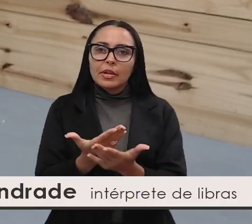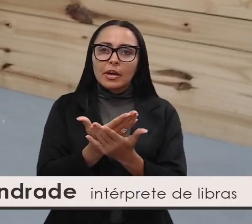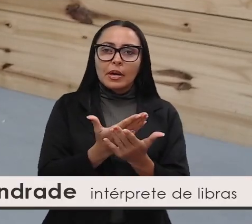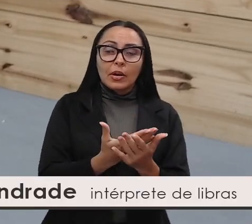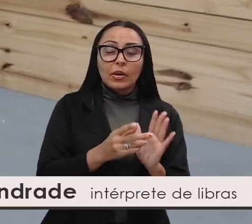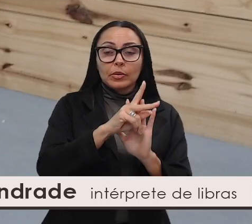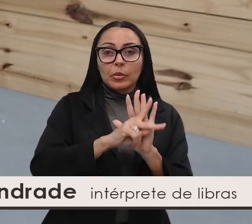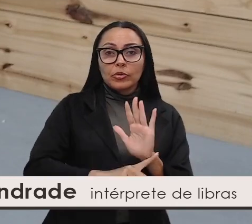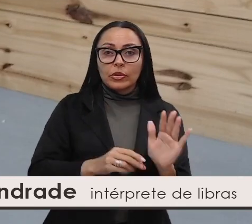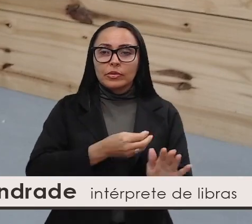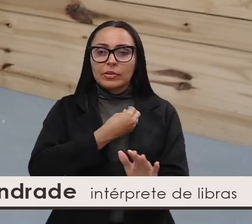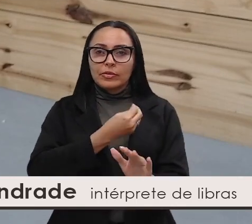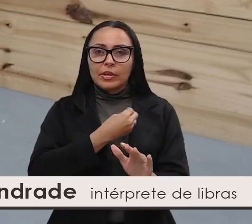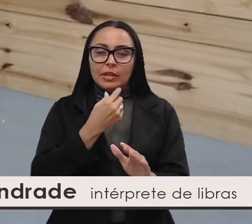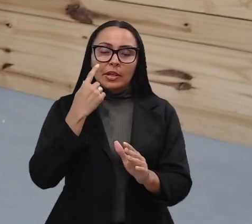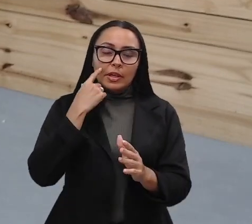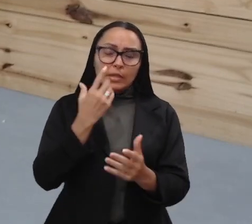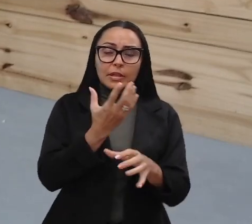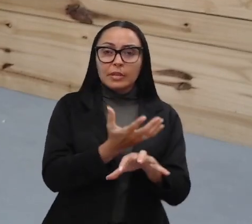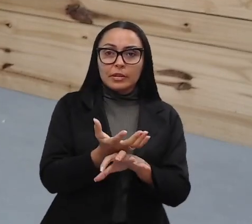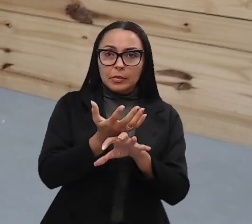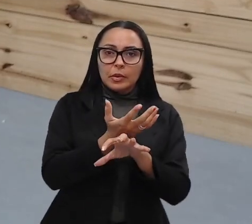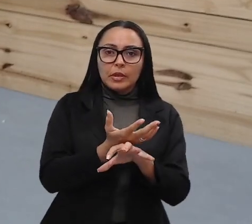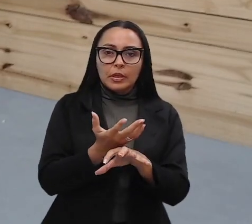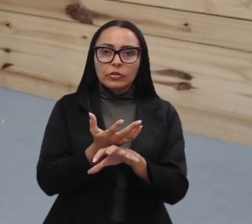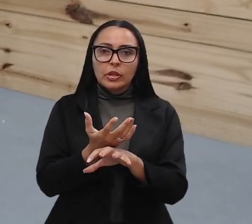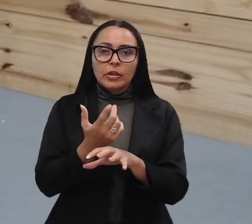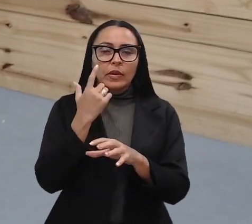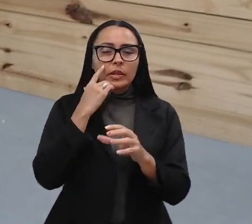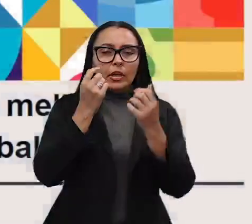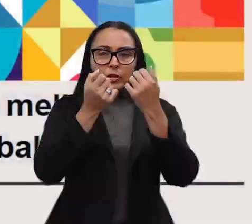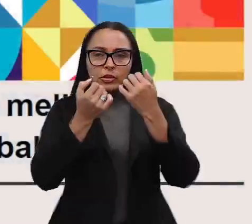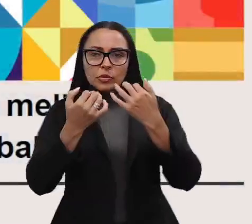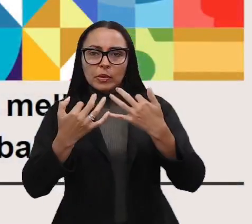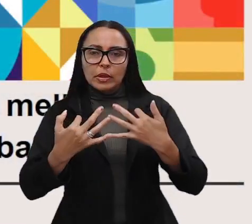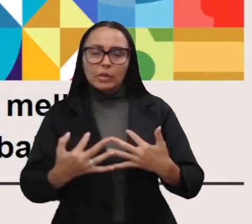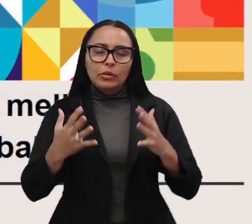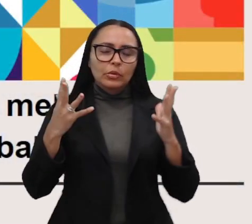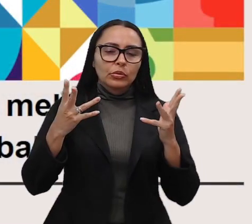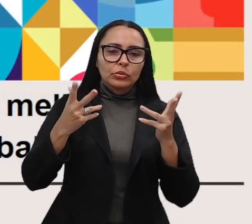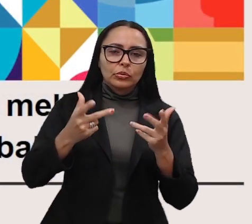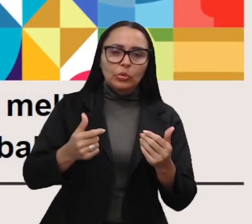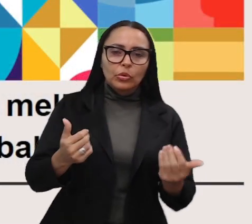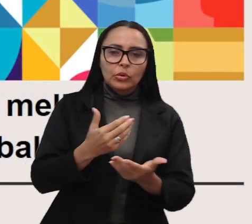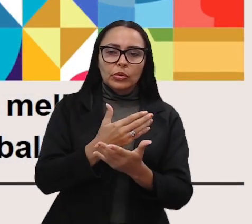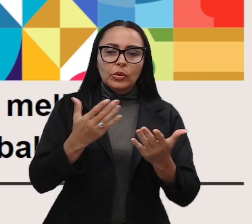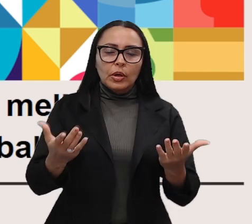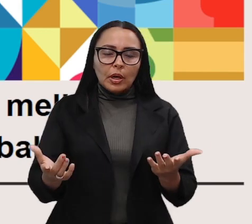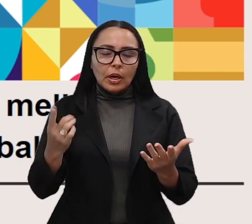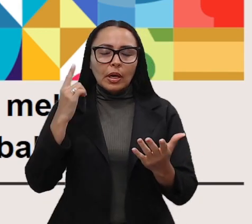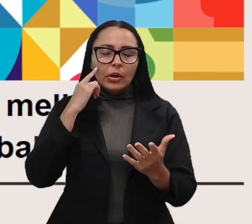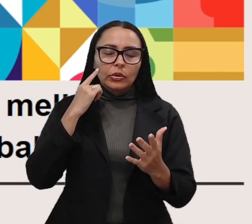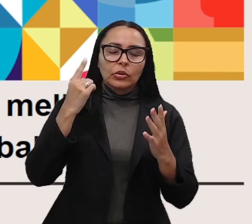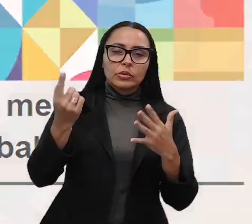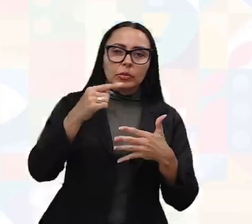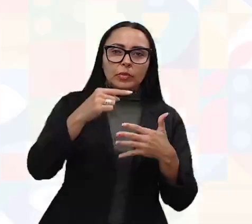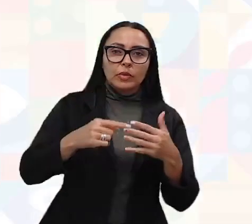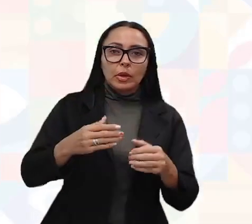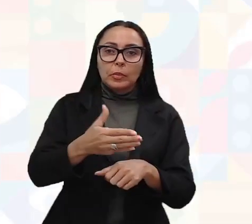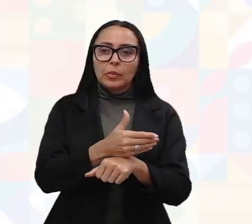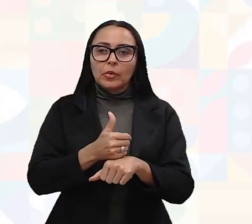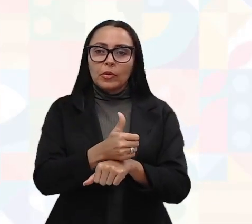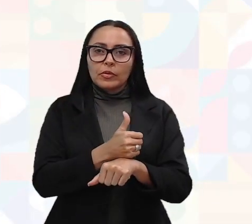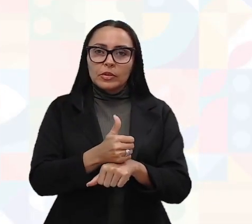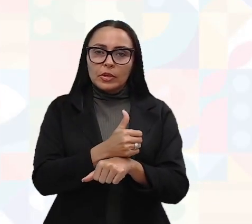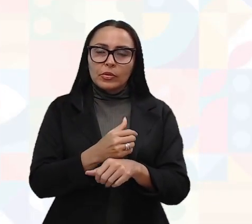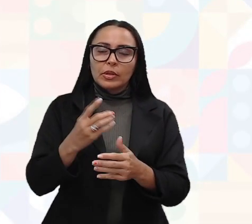Projeto de Vida. Essa disciplina a gente vai estar abordando totalmente a questão voltada para a nossa profissão, design